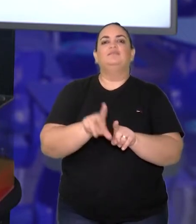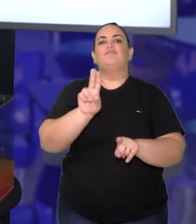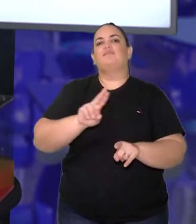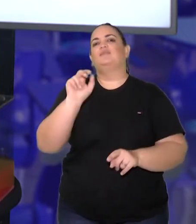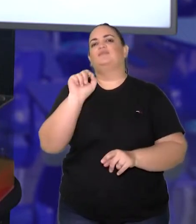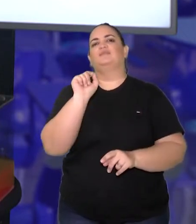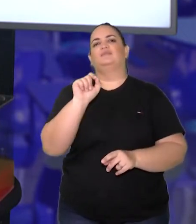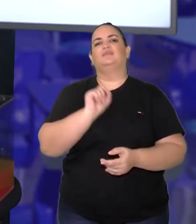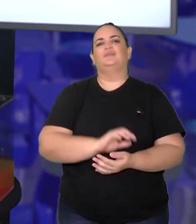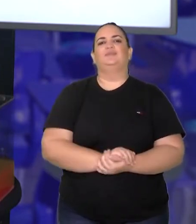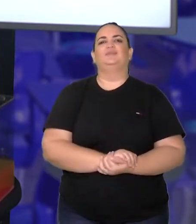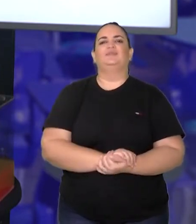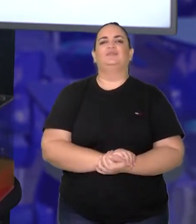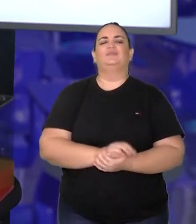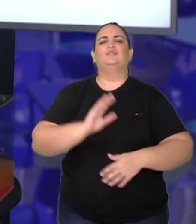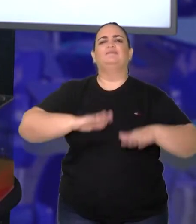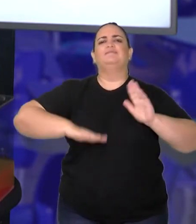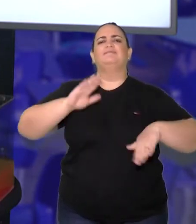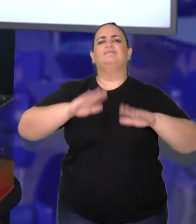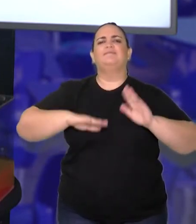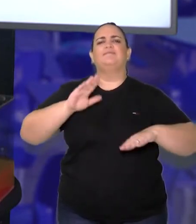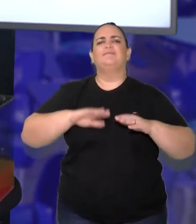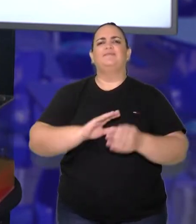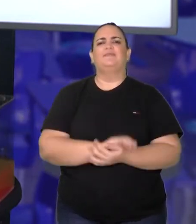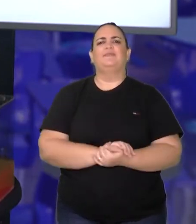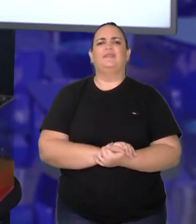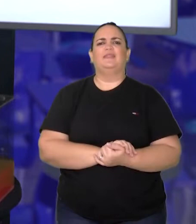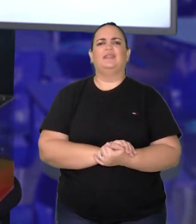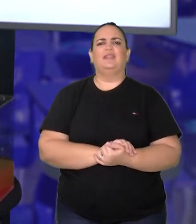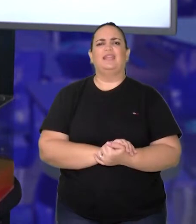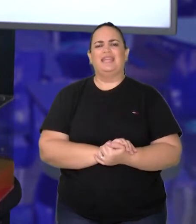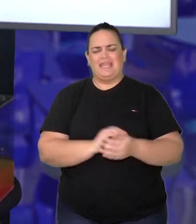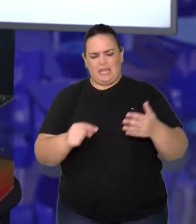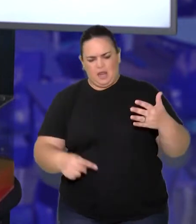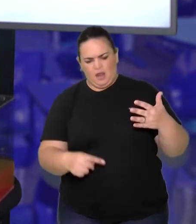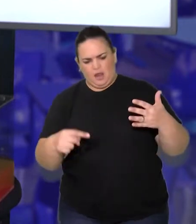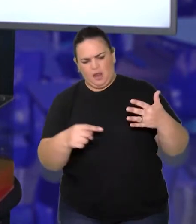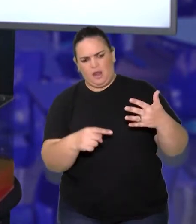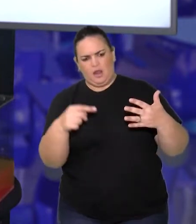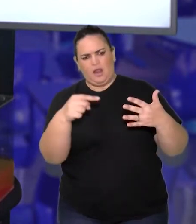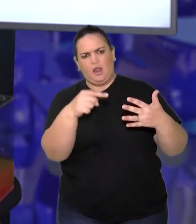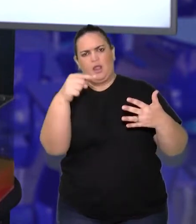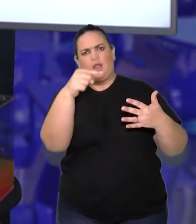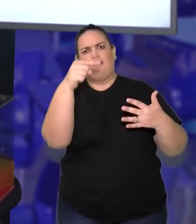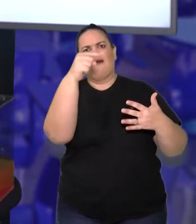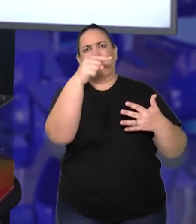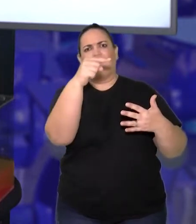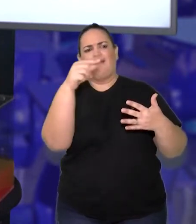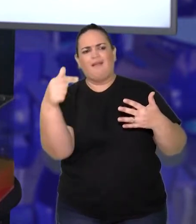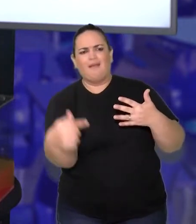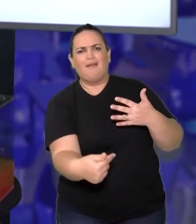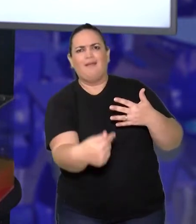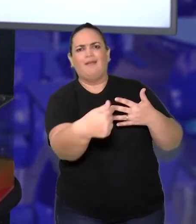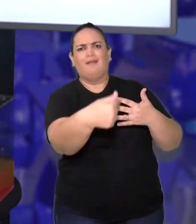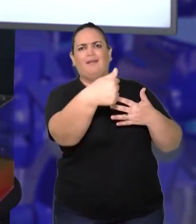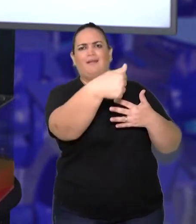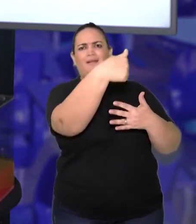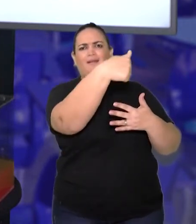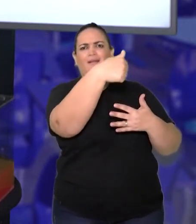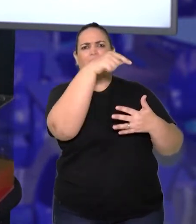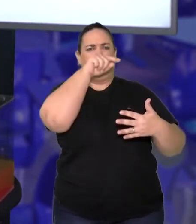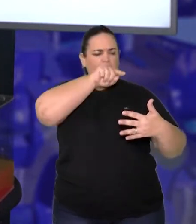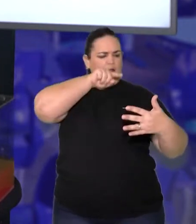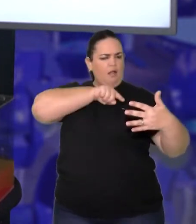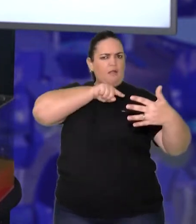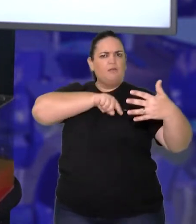da situação, quantos cubinhos a gente tem em cada dimensão, que é um assunto que a gente vai agregar para poder auxiliar vocês